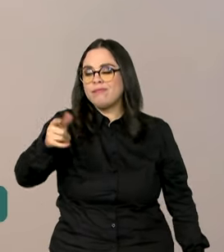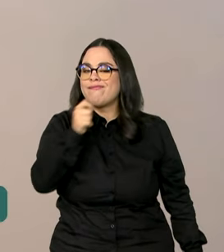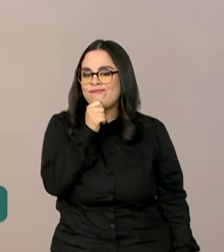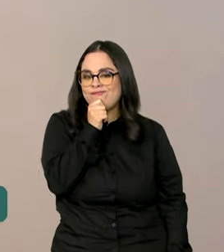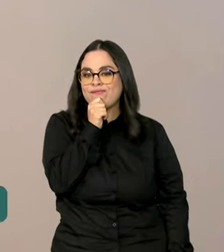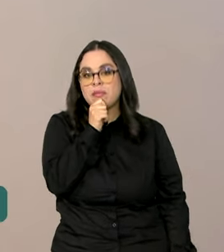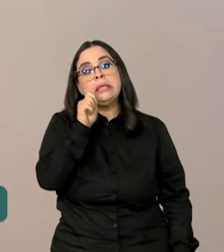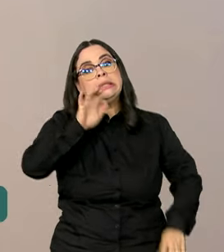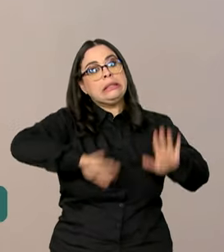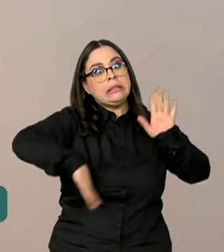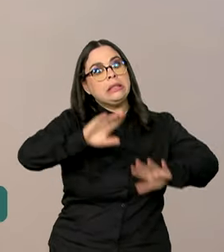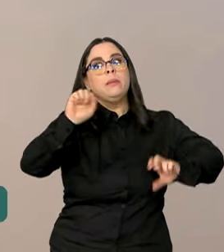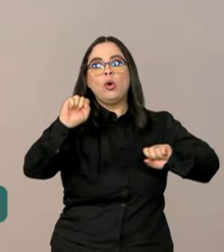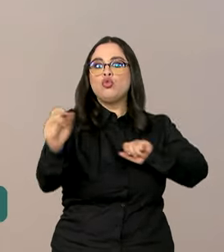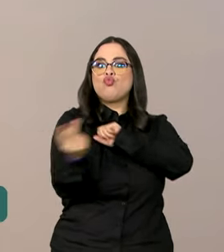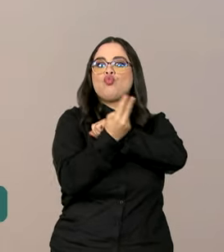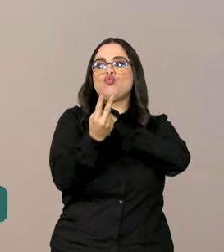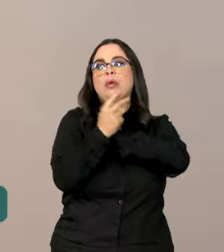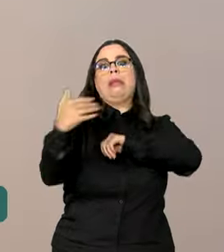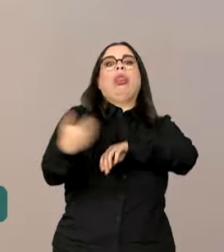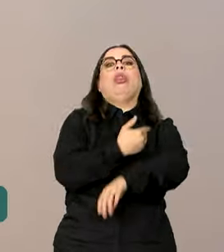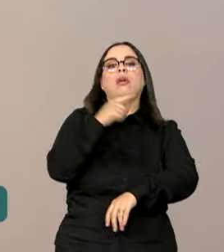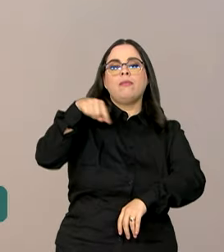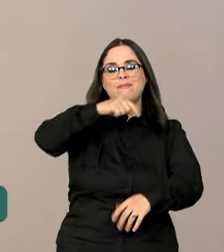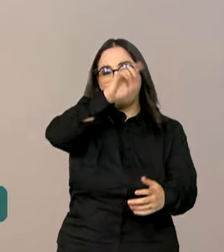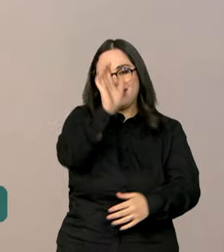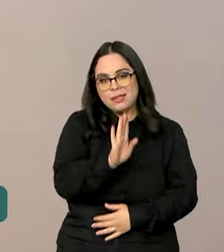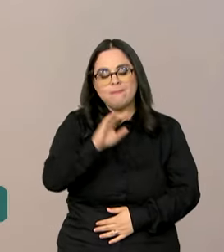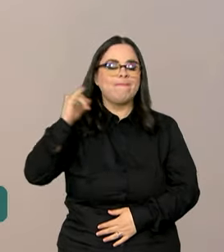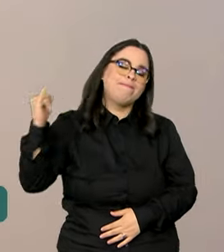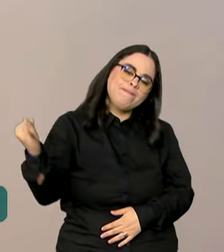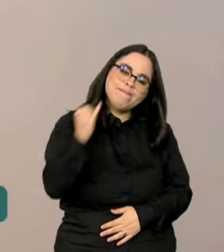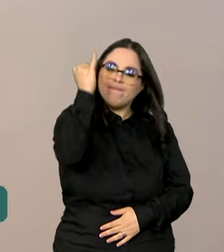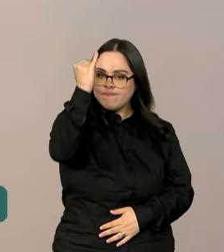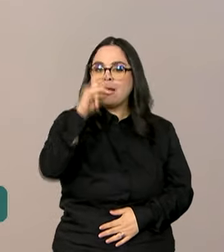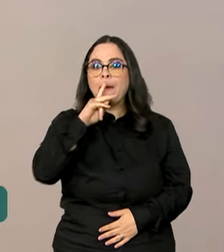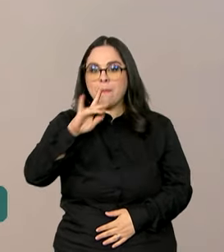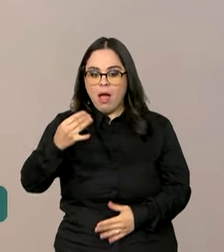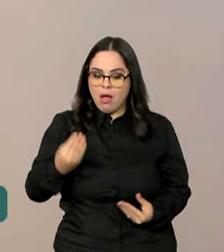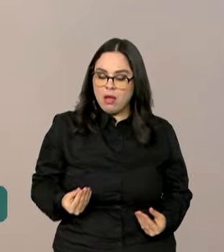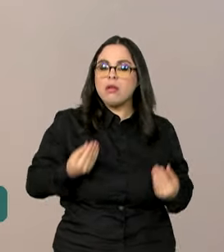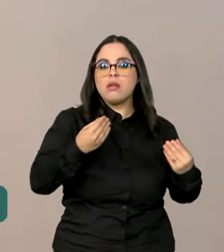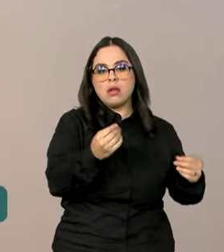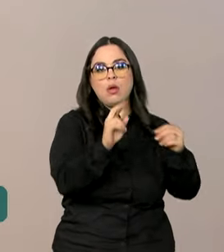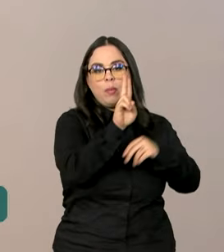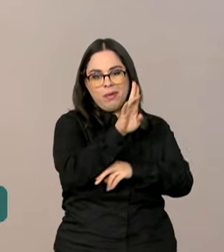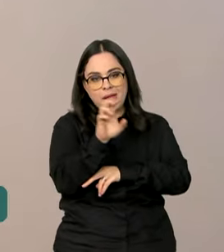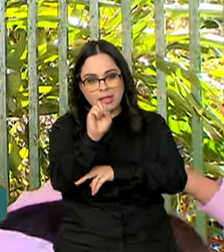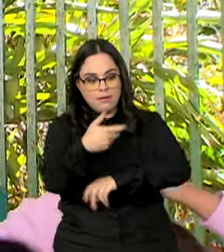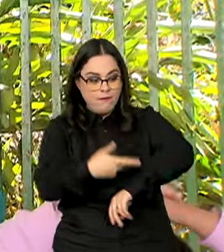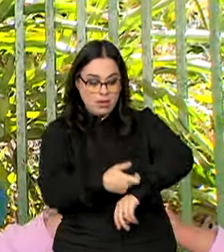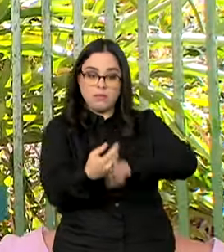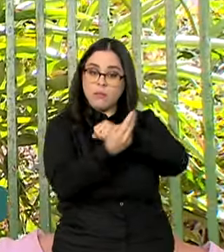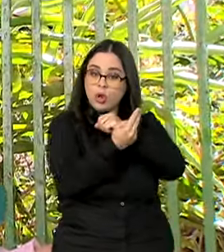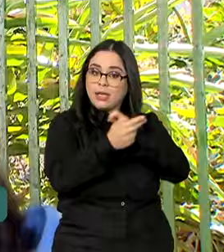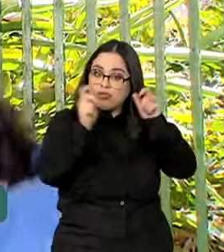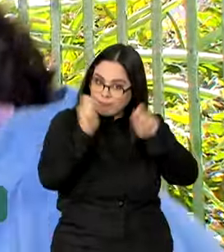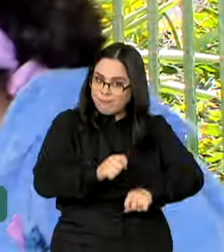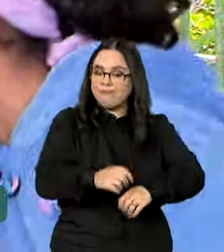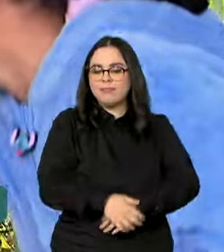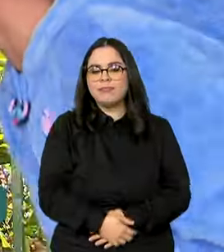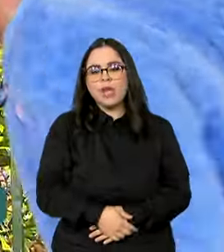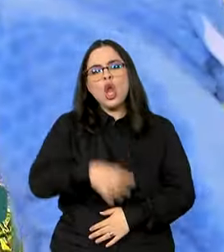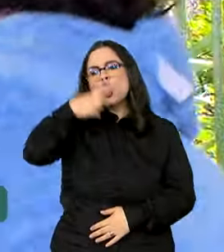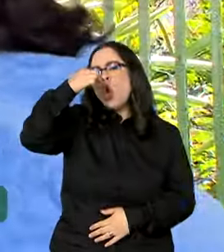no nosso país. Por isso que é muito importante que os pais levem seus filhos aos postos de saúde para vaciná-los e protegê-los. Mas sem a